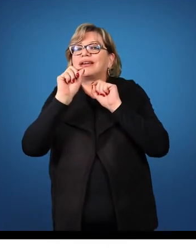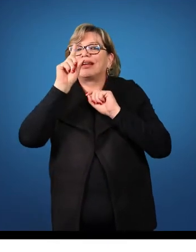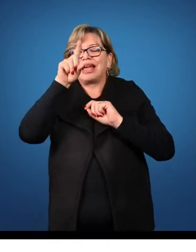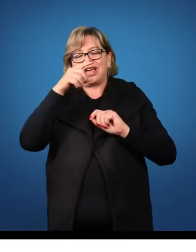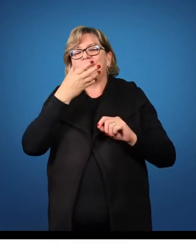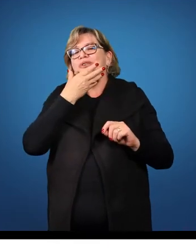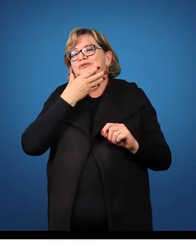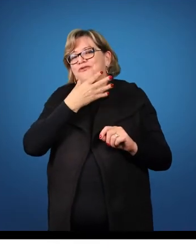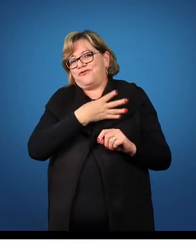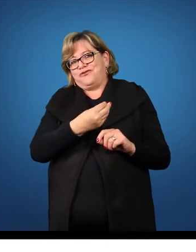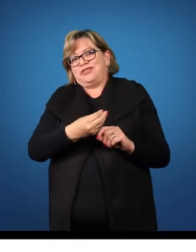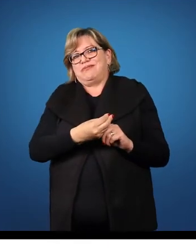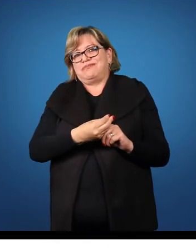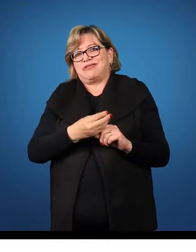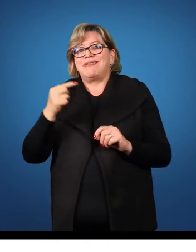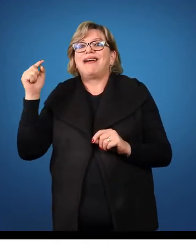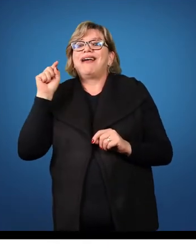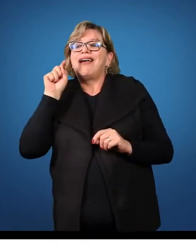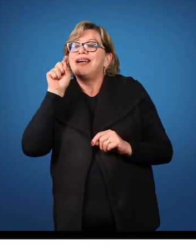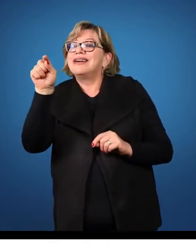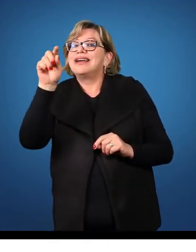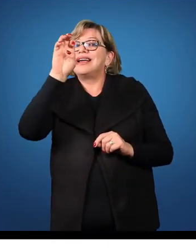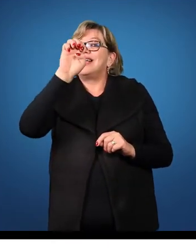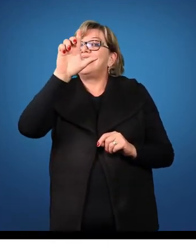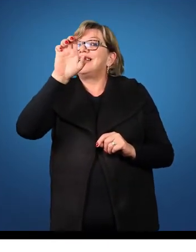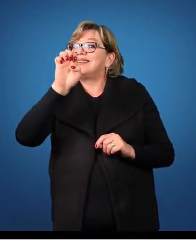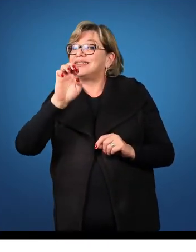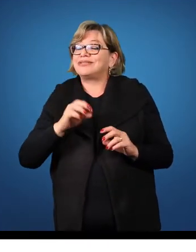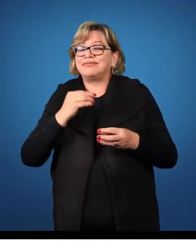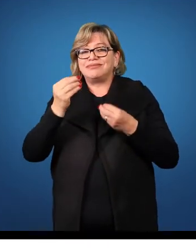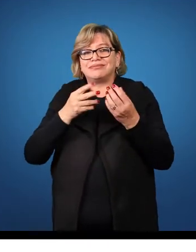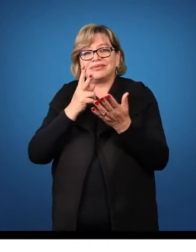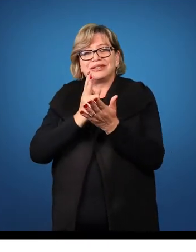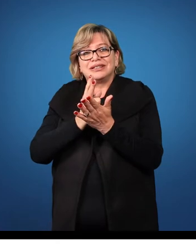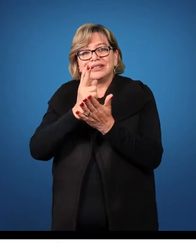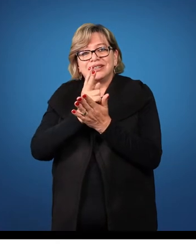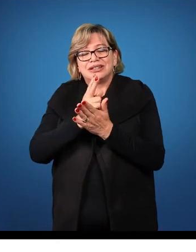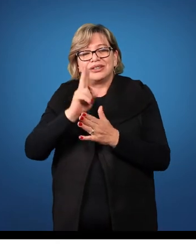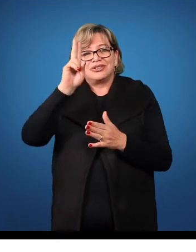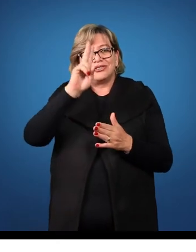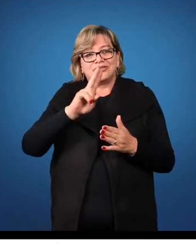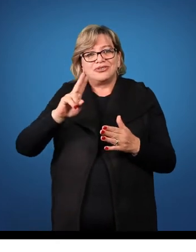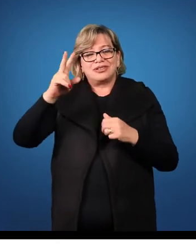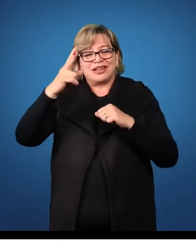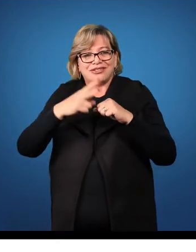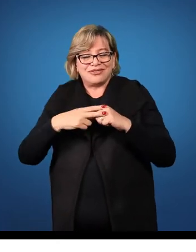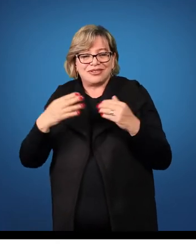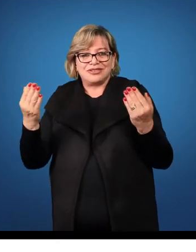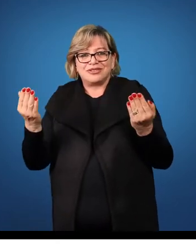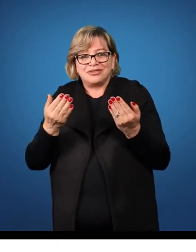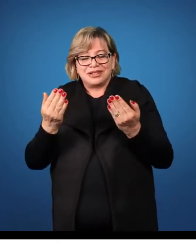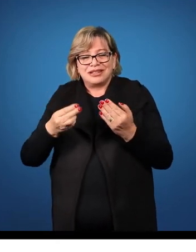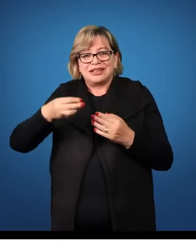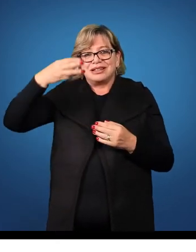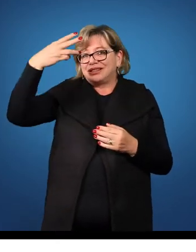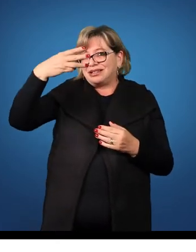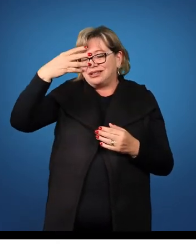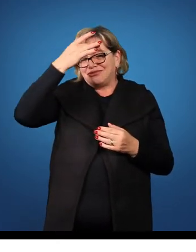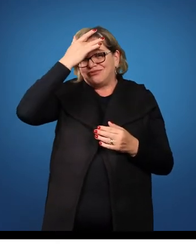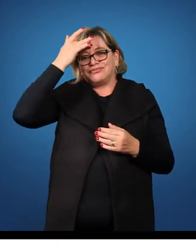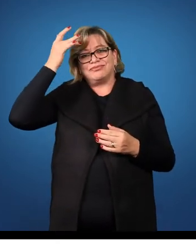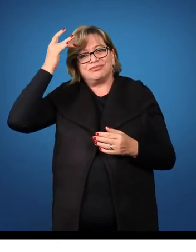ele que é amado. A forma do verbo passivo, no presente, terceira pessoa,